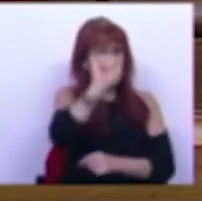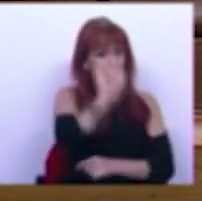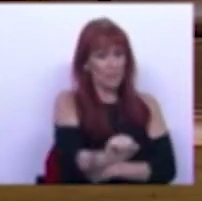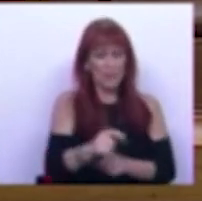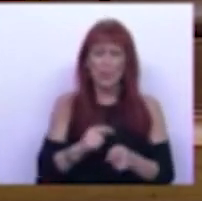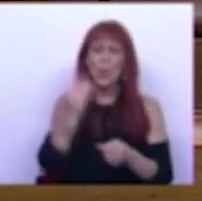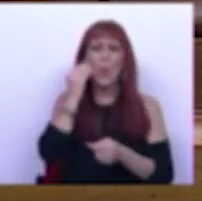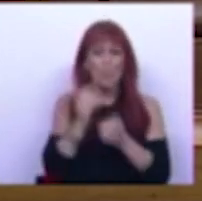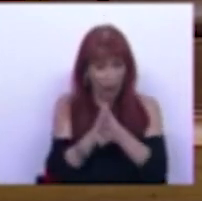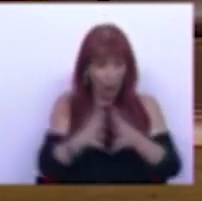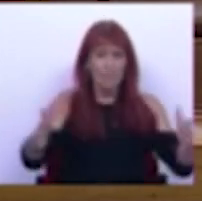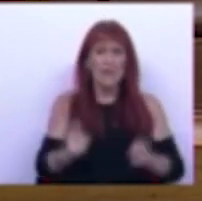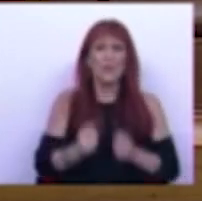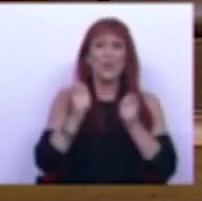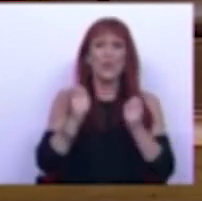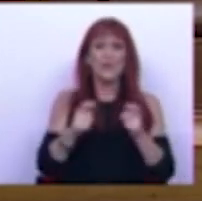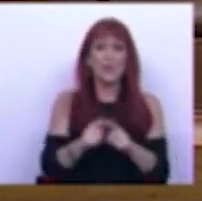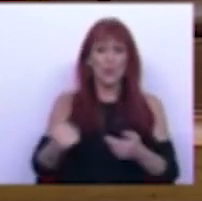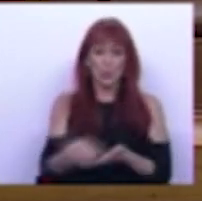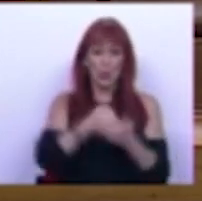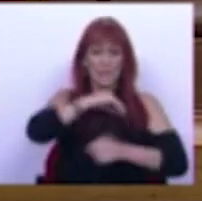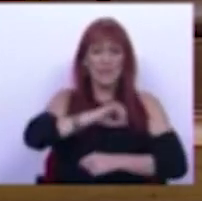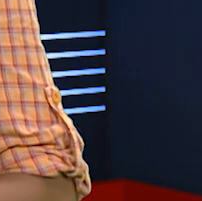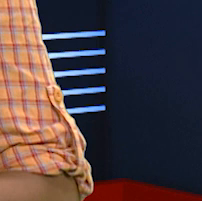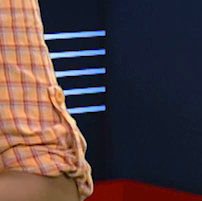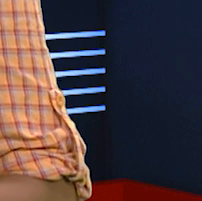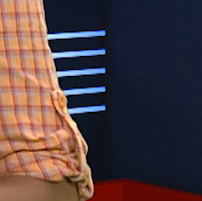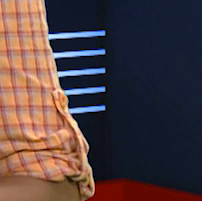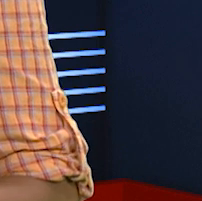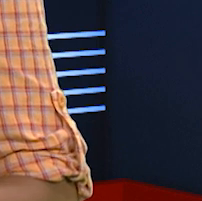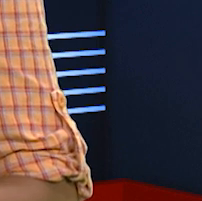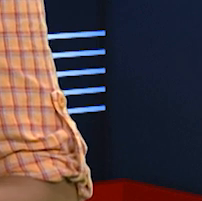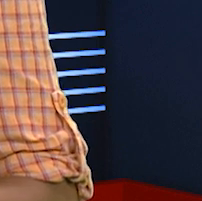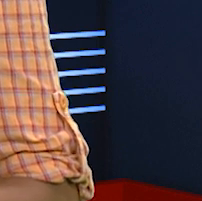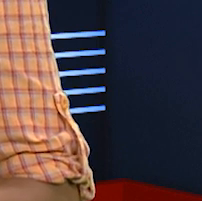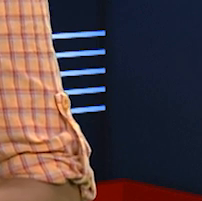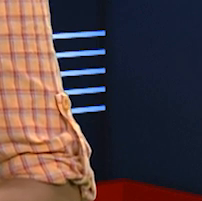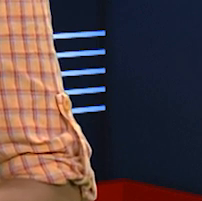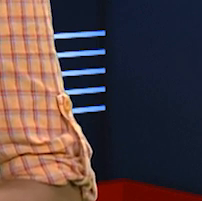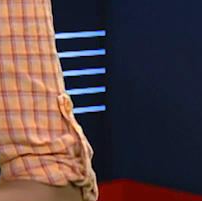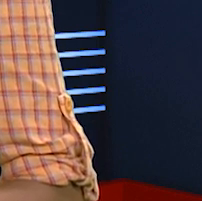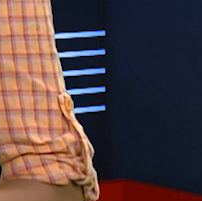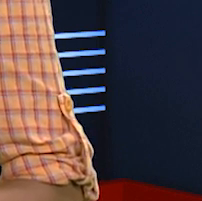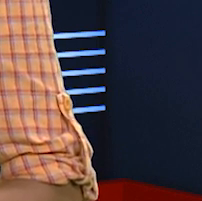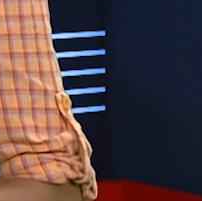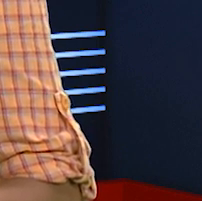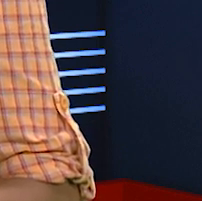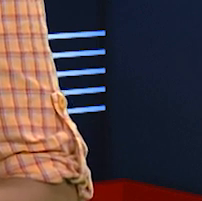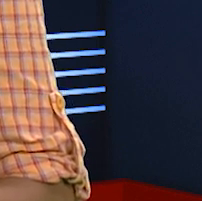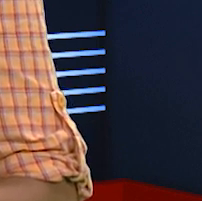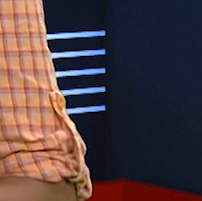através do aumento do investimento e do rendimento das famílias. António Costa afirmou que em julho haverá com grande